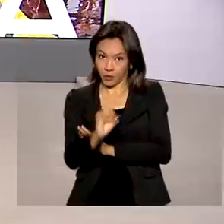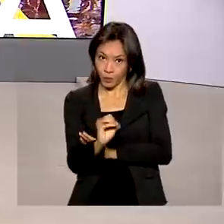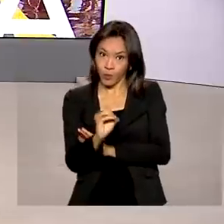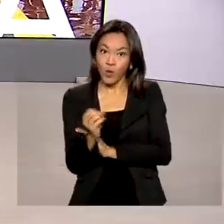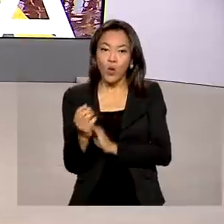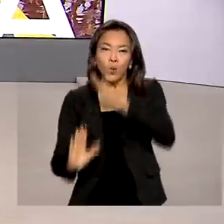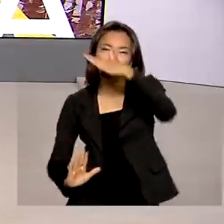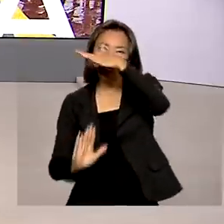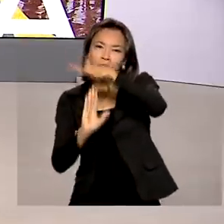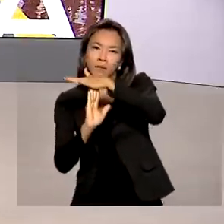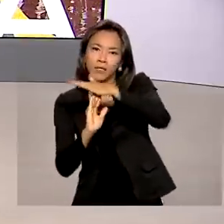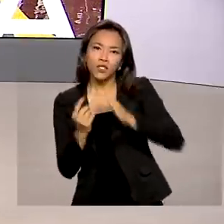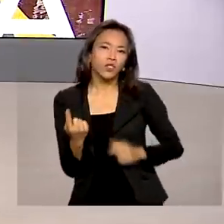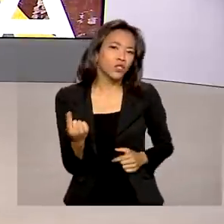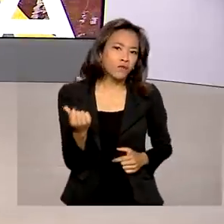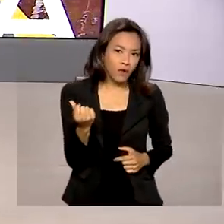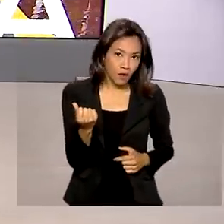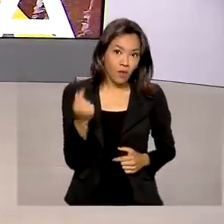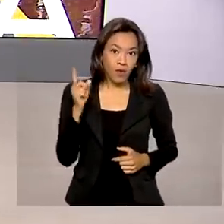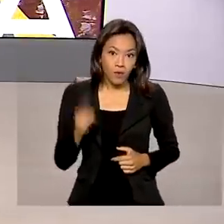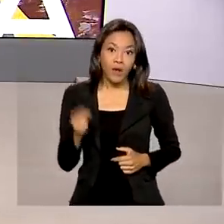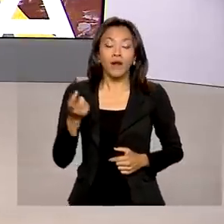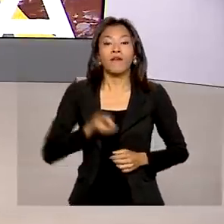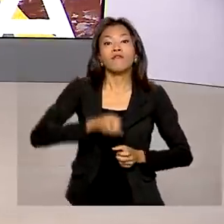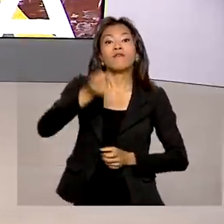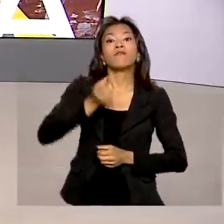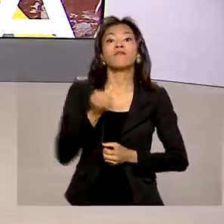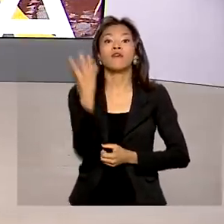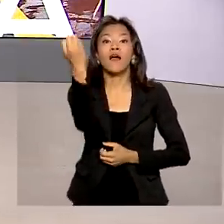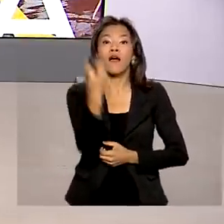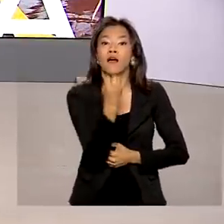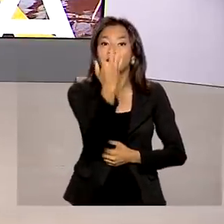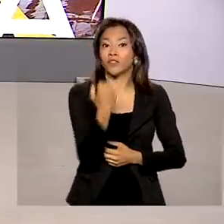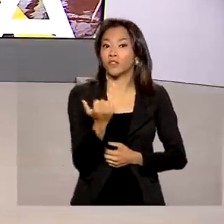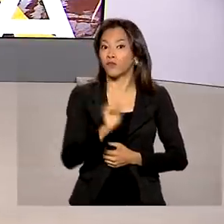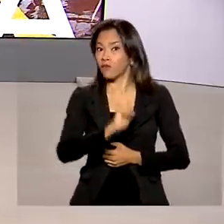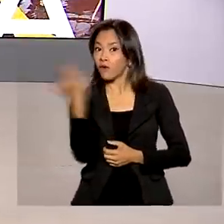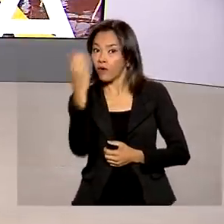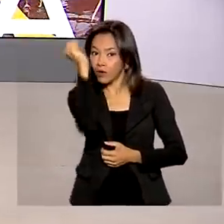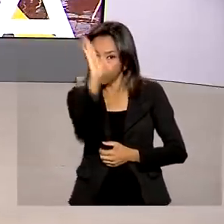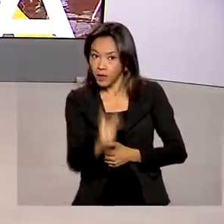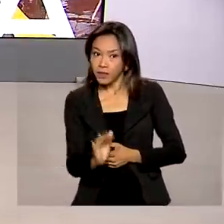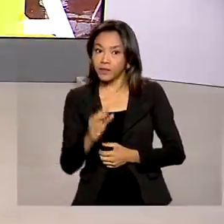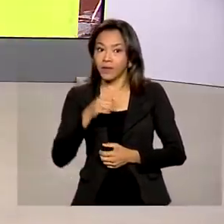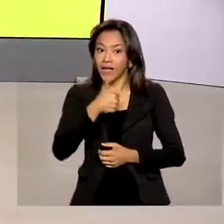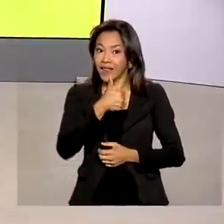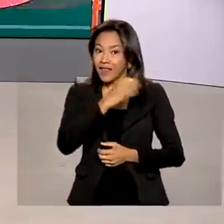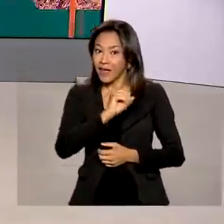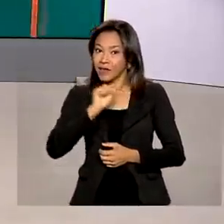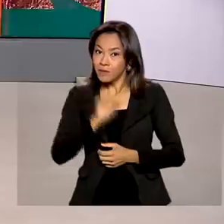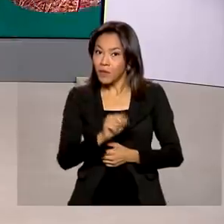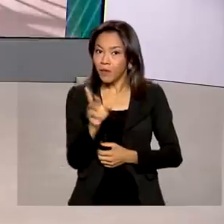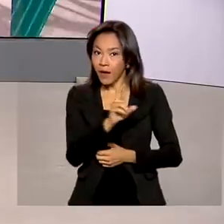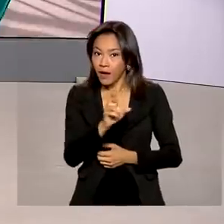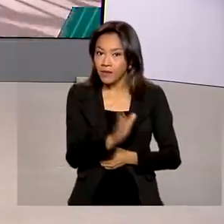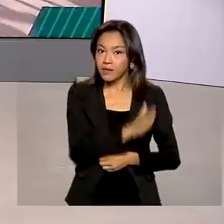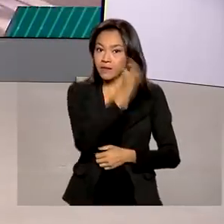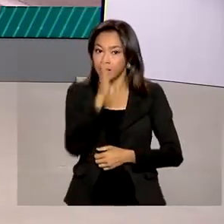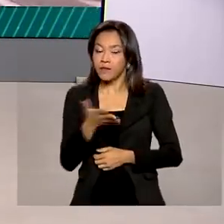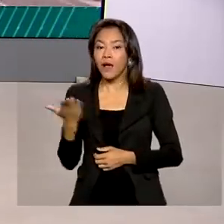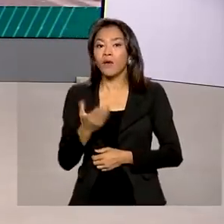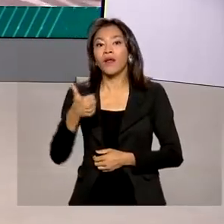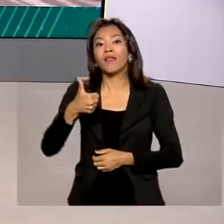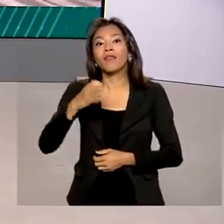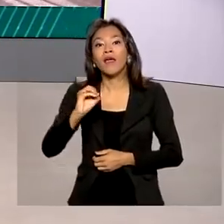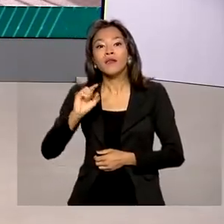valor que pode ser levado em dinheiro para viagens internacionais de brasileiros passa de R$ 10 mil para R 10 mil.